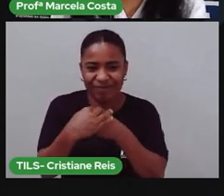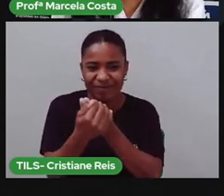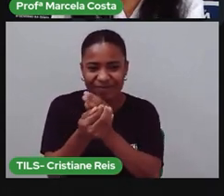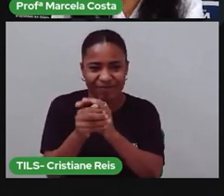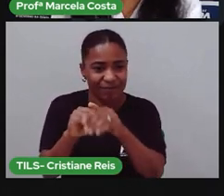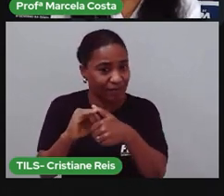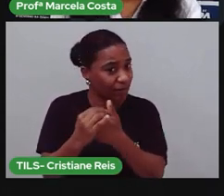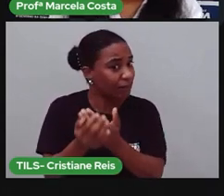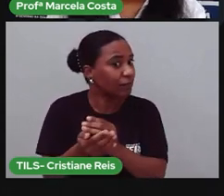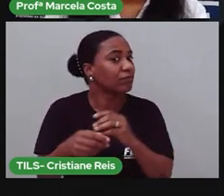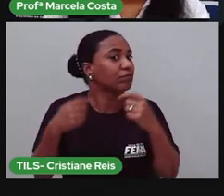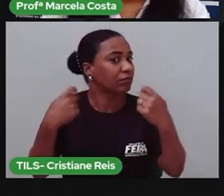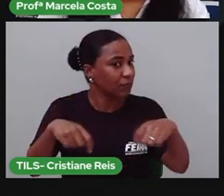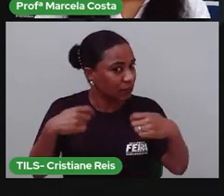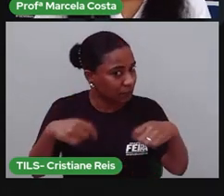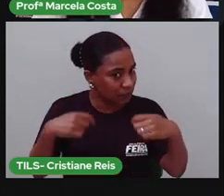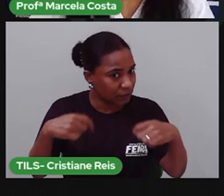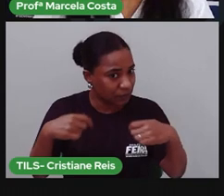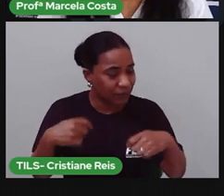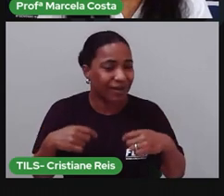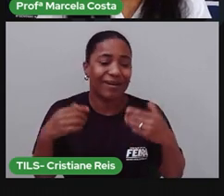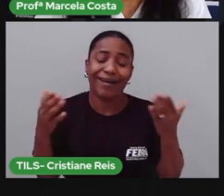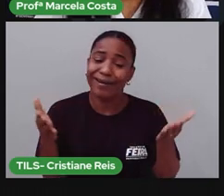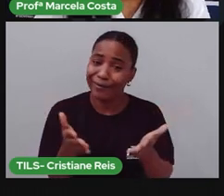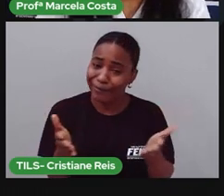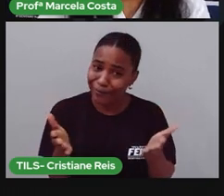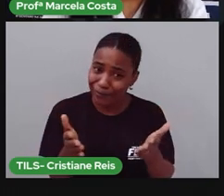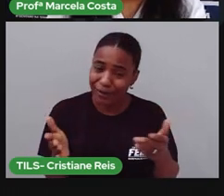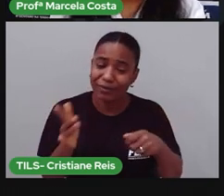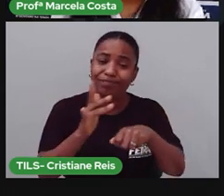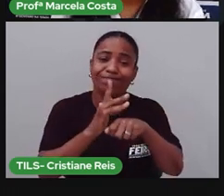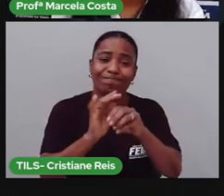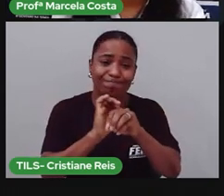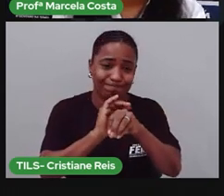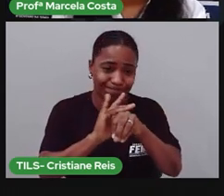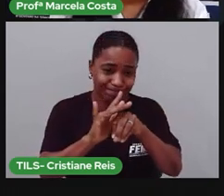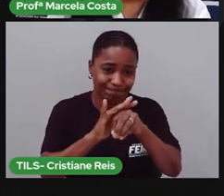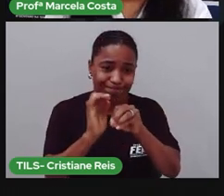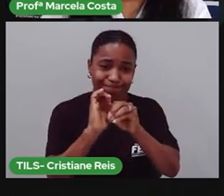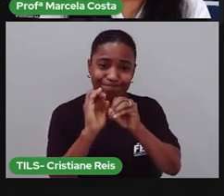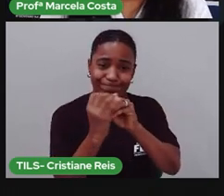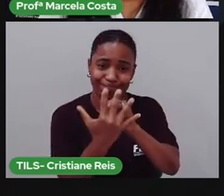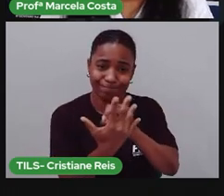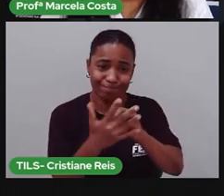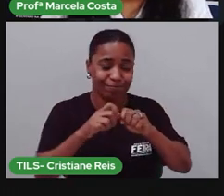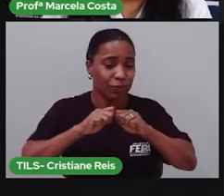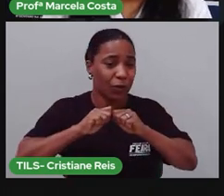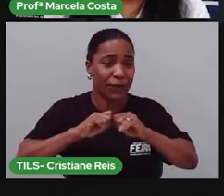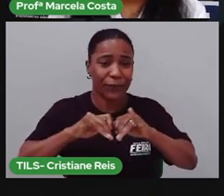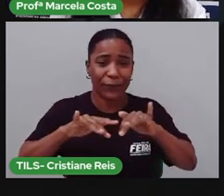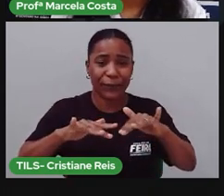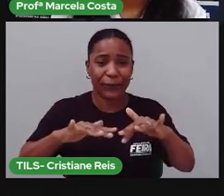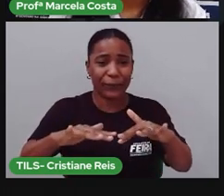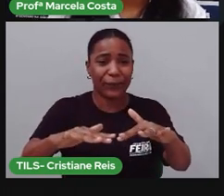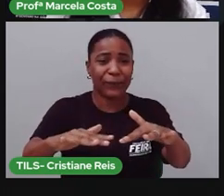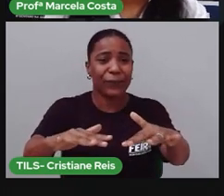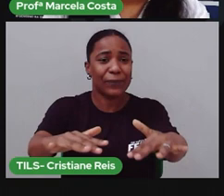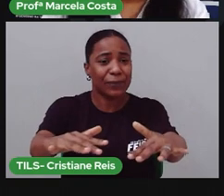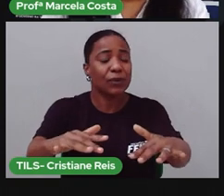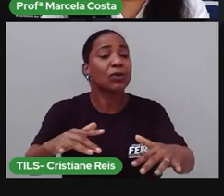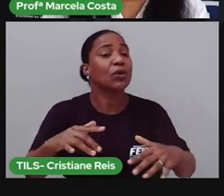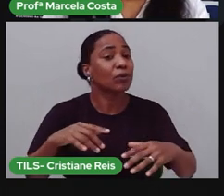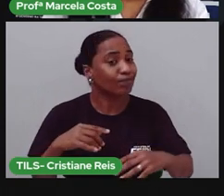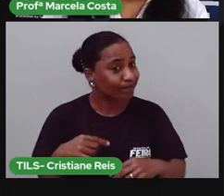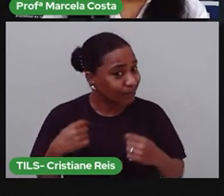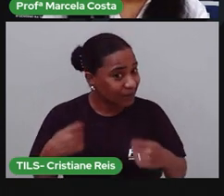Principalmente, crianças, nesse momento em que a gente tá vivenciando a pandemia, né? Que a gente tá aí na pandemia do coronavírus.